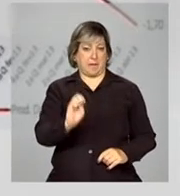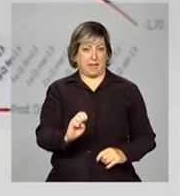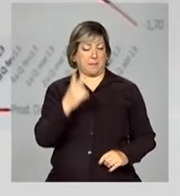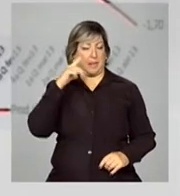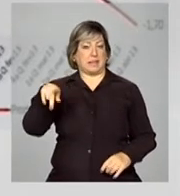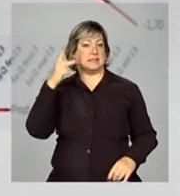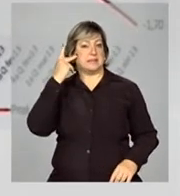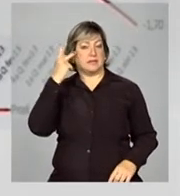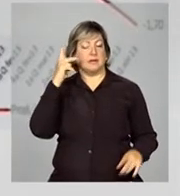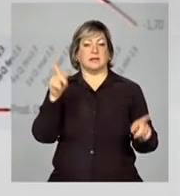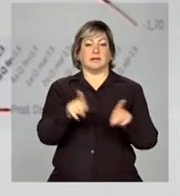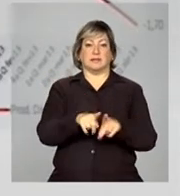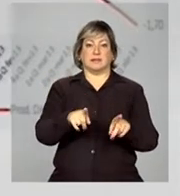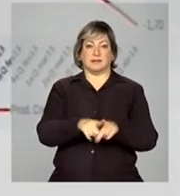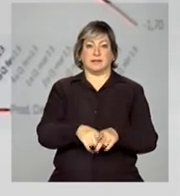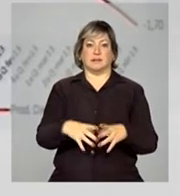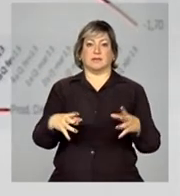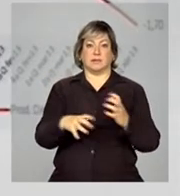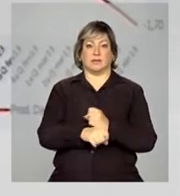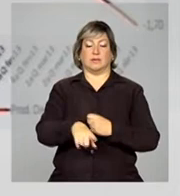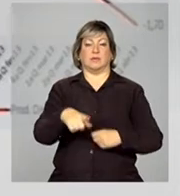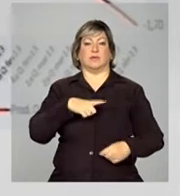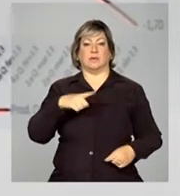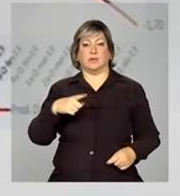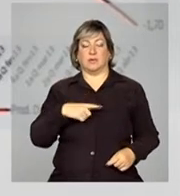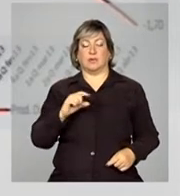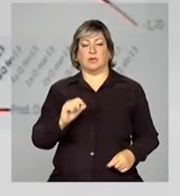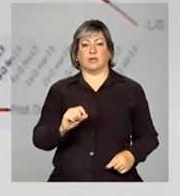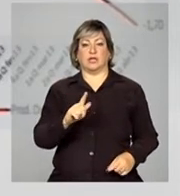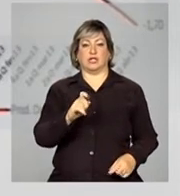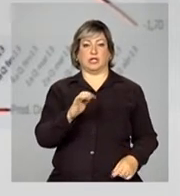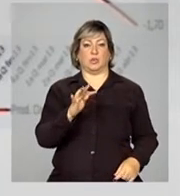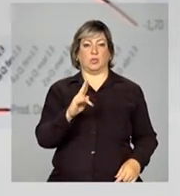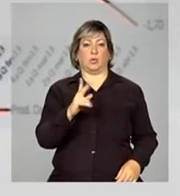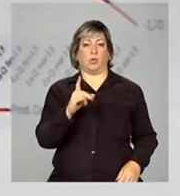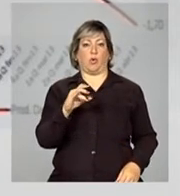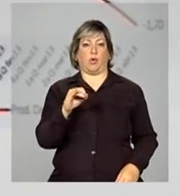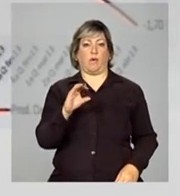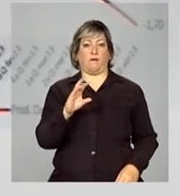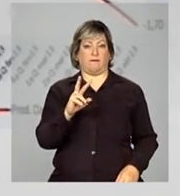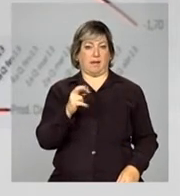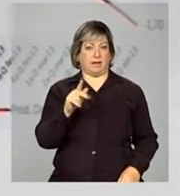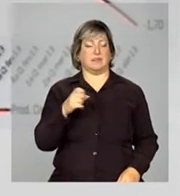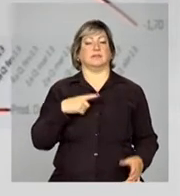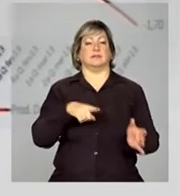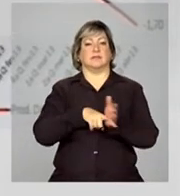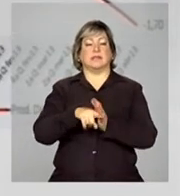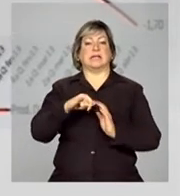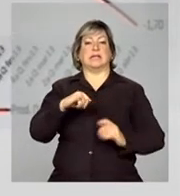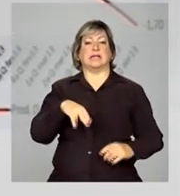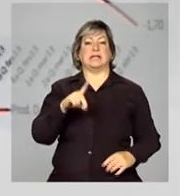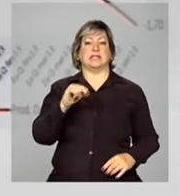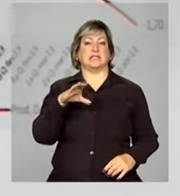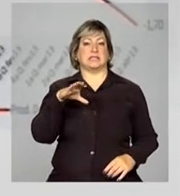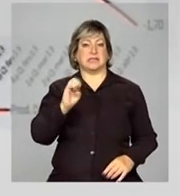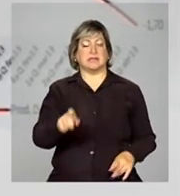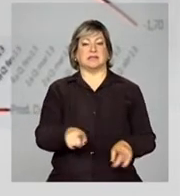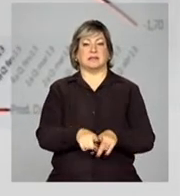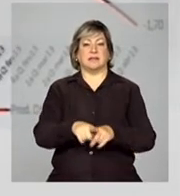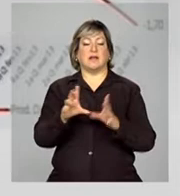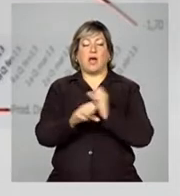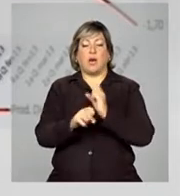IPCS, que é o Índice de Preço ao Consumidor calculado pela Fundação Getúlio Vargas. Esses índices são calculados a cada